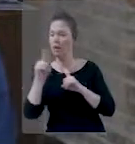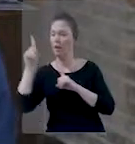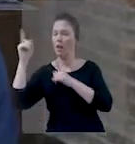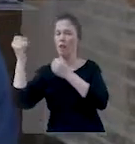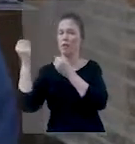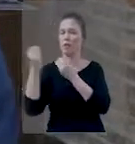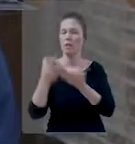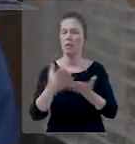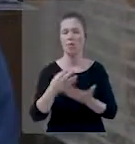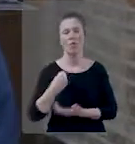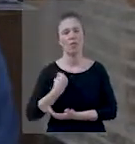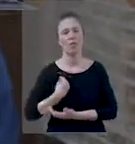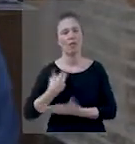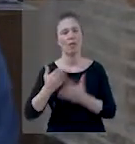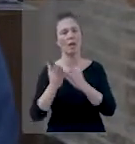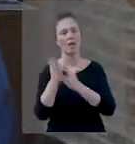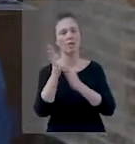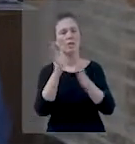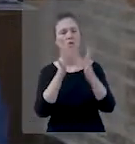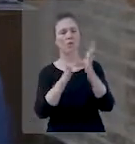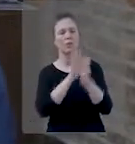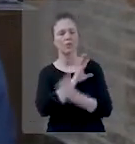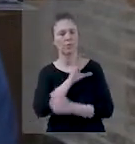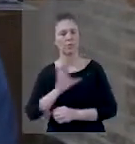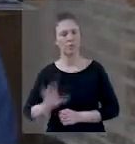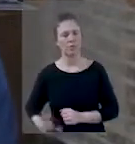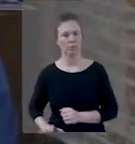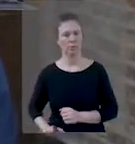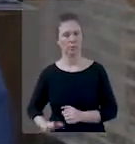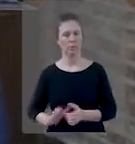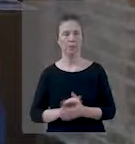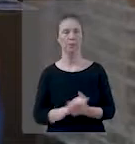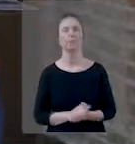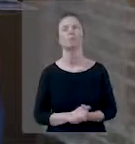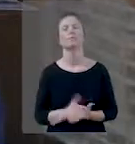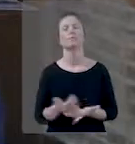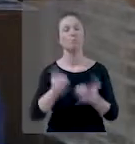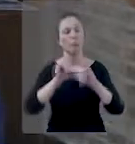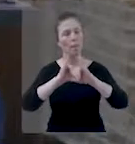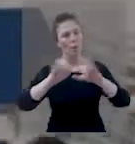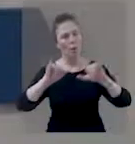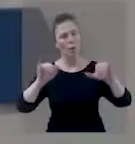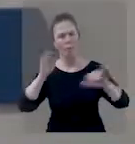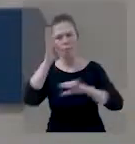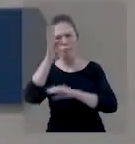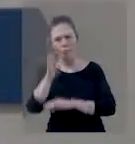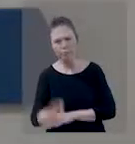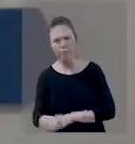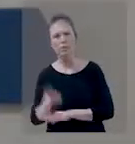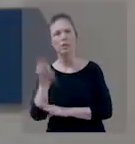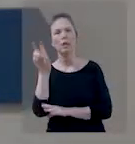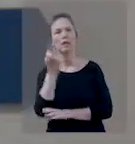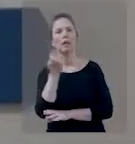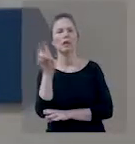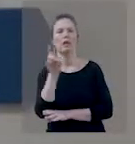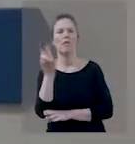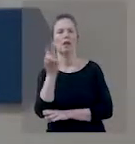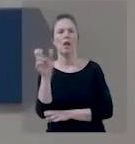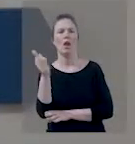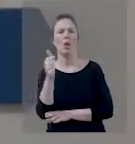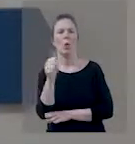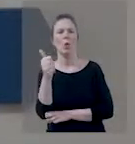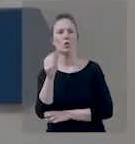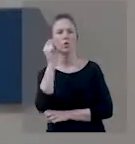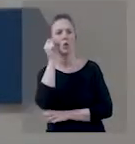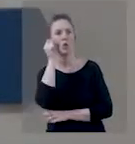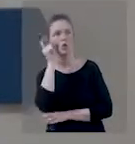pecados, mas ele vos deu vida. Vida através de Jesus Cristo. Pela fé. O programa Pergunte ao Pastor vai ao ar toda quinta-feira